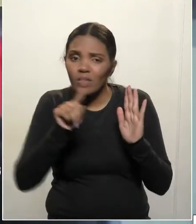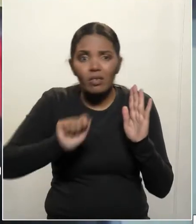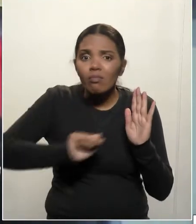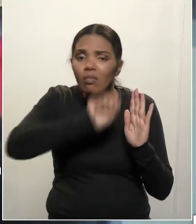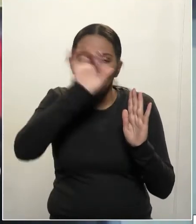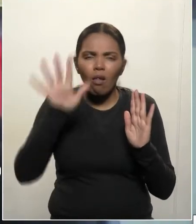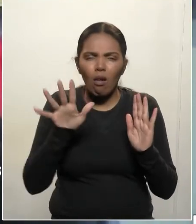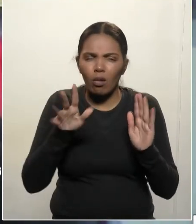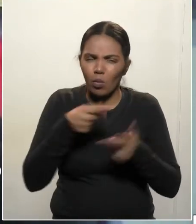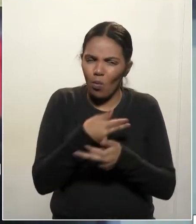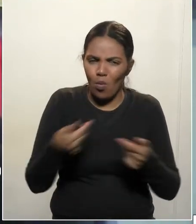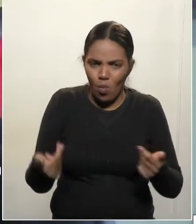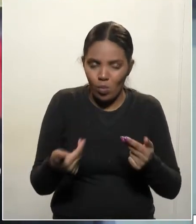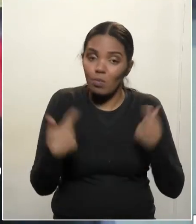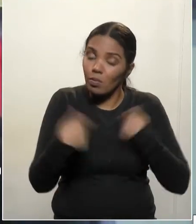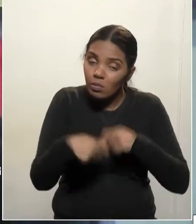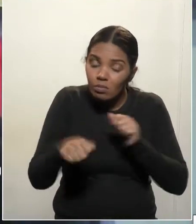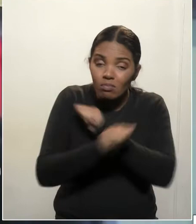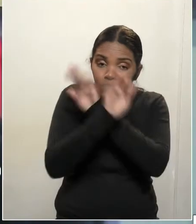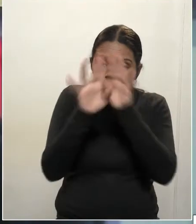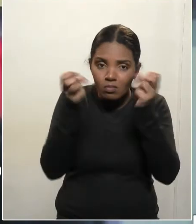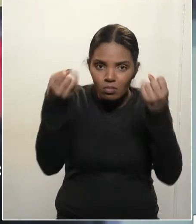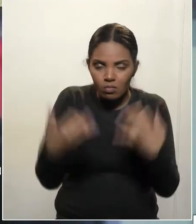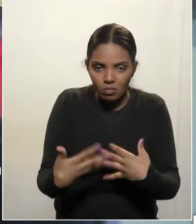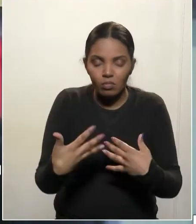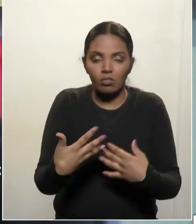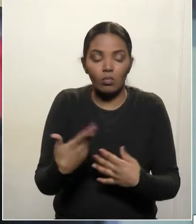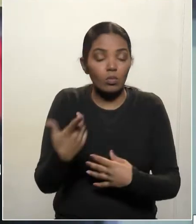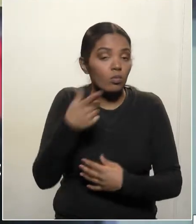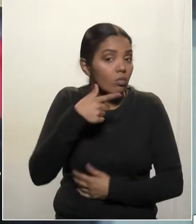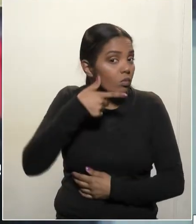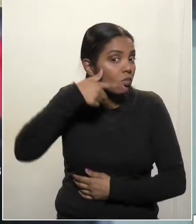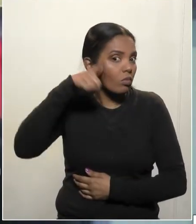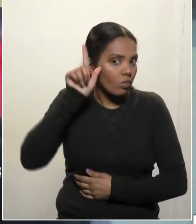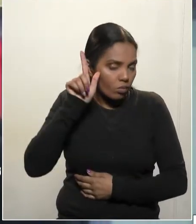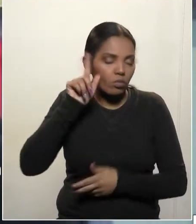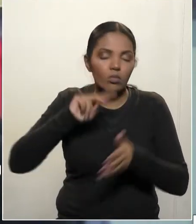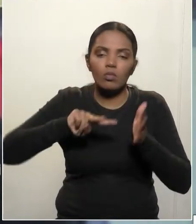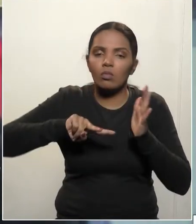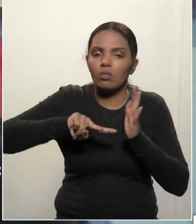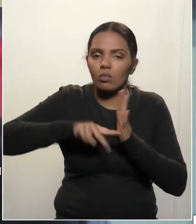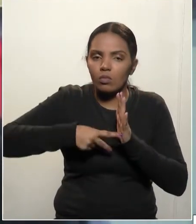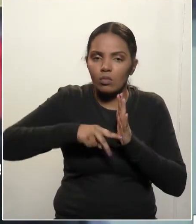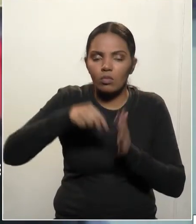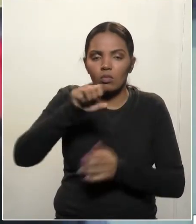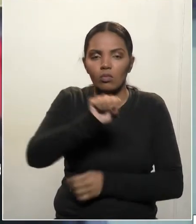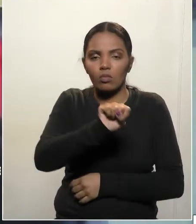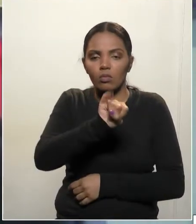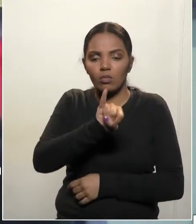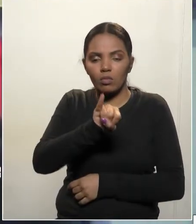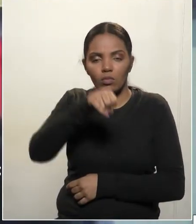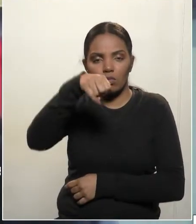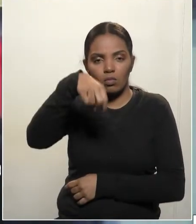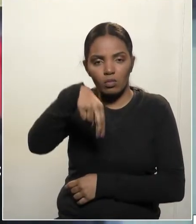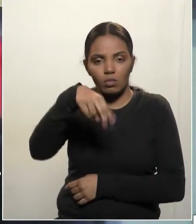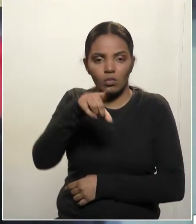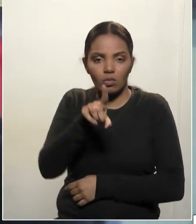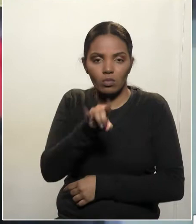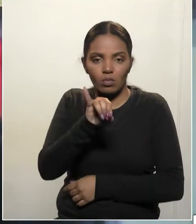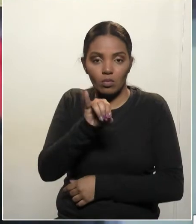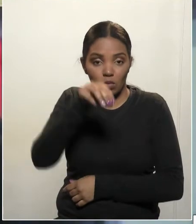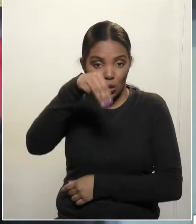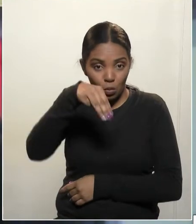situações que precisam ficar claras. Ontem, o sindicato do Sintimoc, que representa os